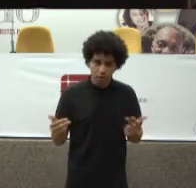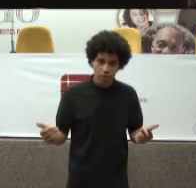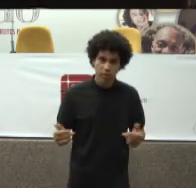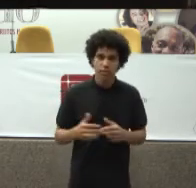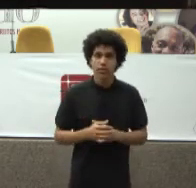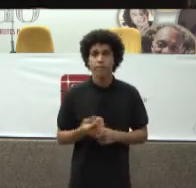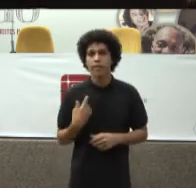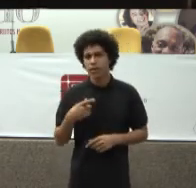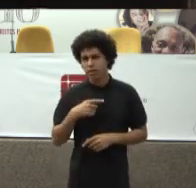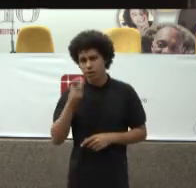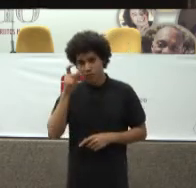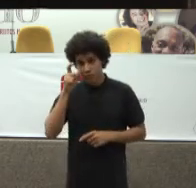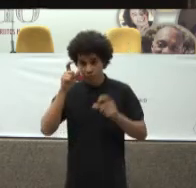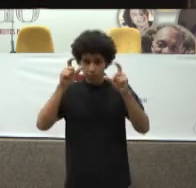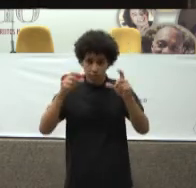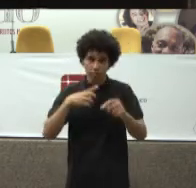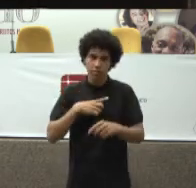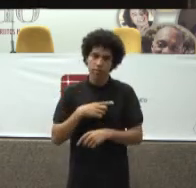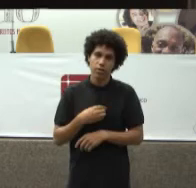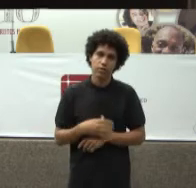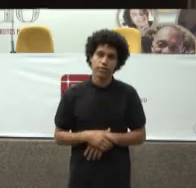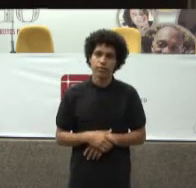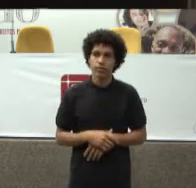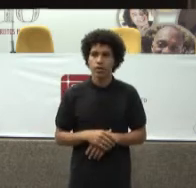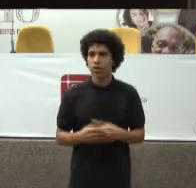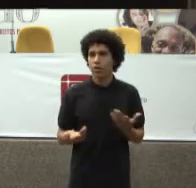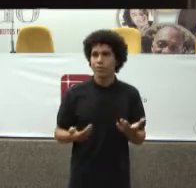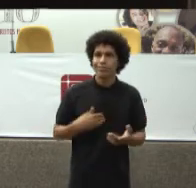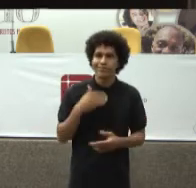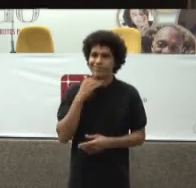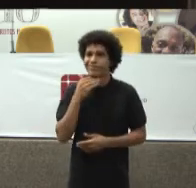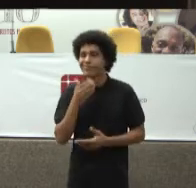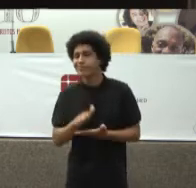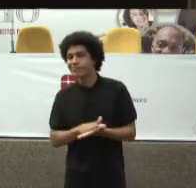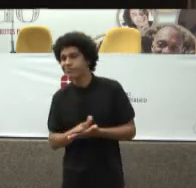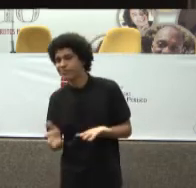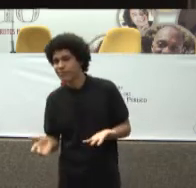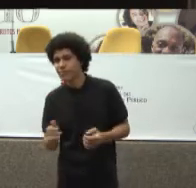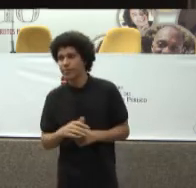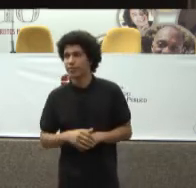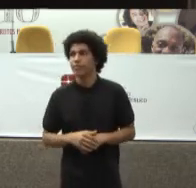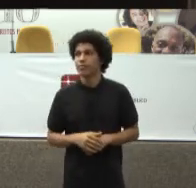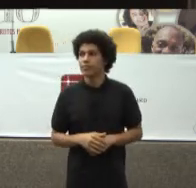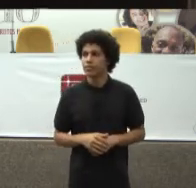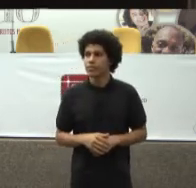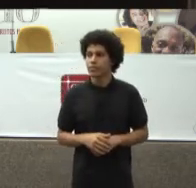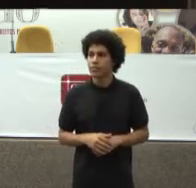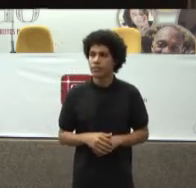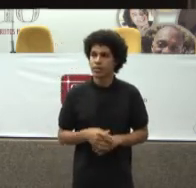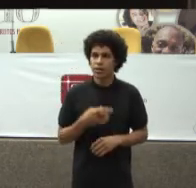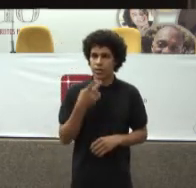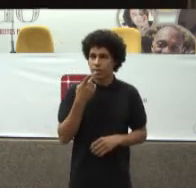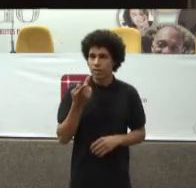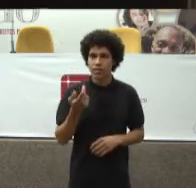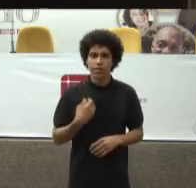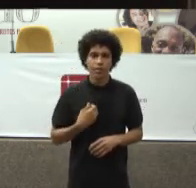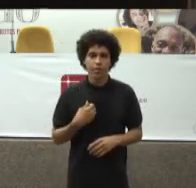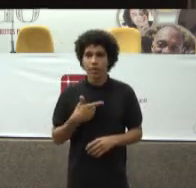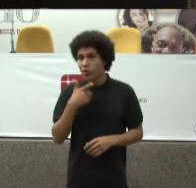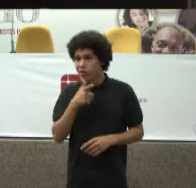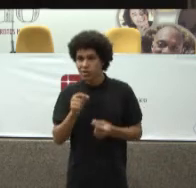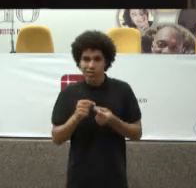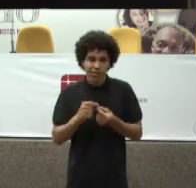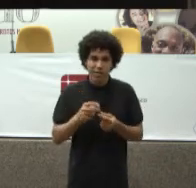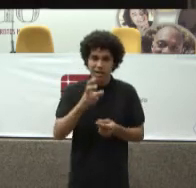visão Que se deve ter Não é ir no tab Win Ou no tab Net Puxar Que produziram 50 cirurgias De